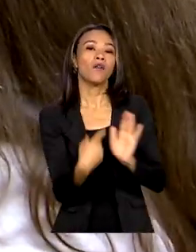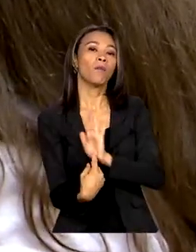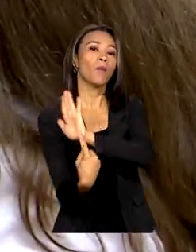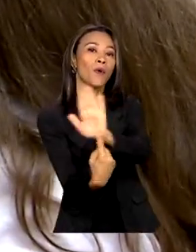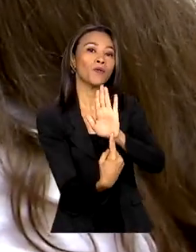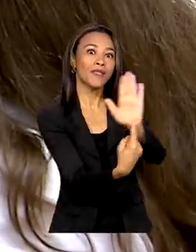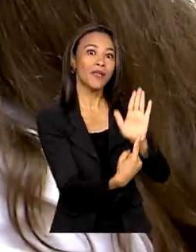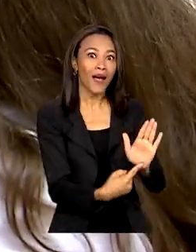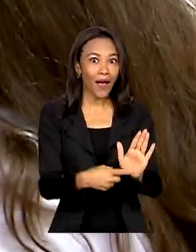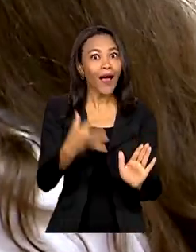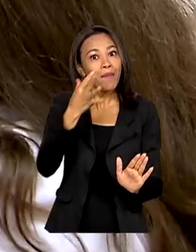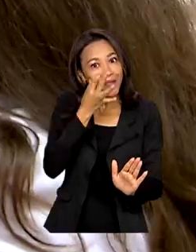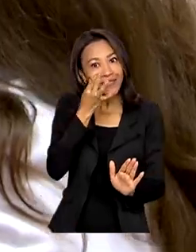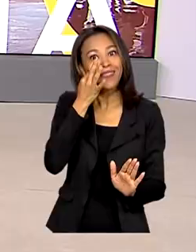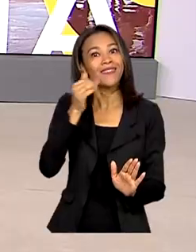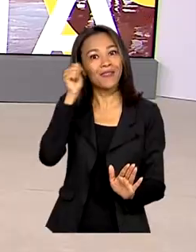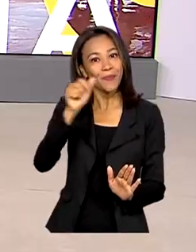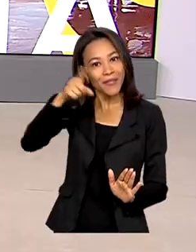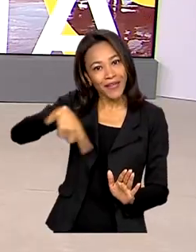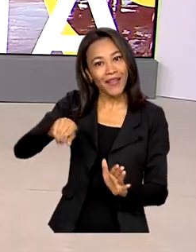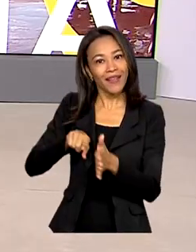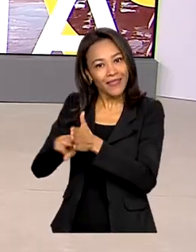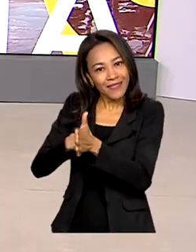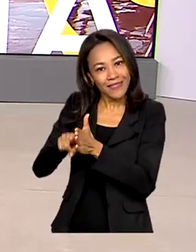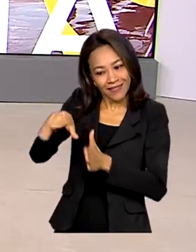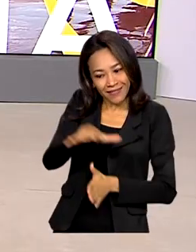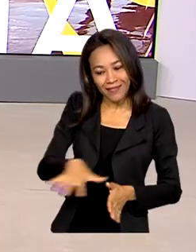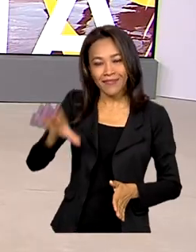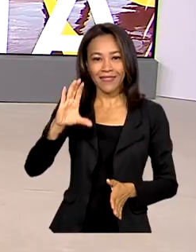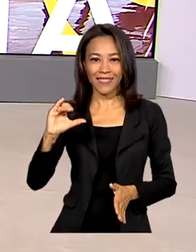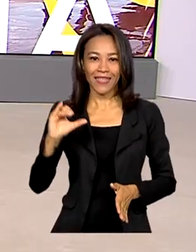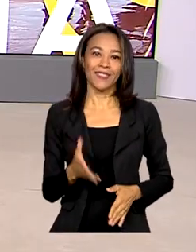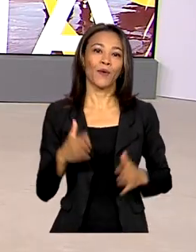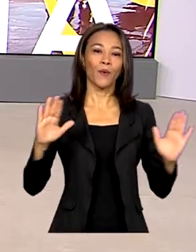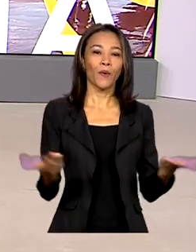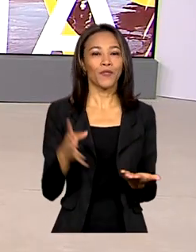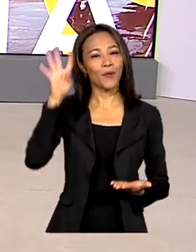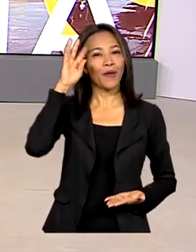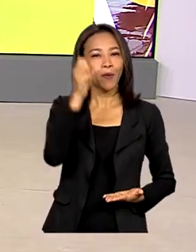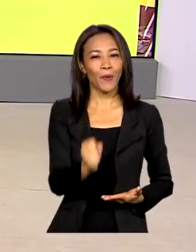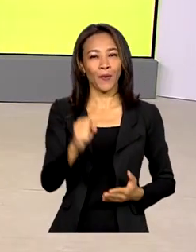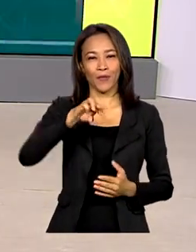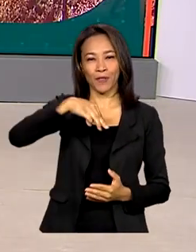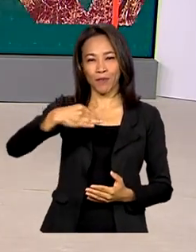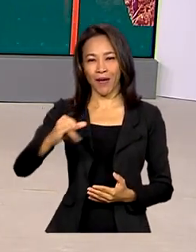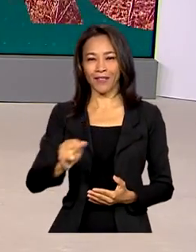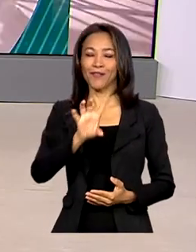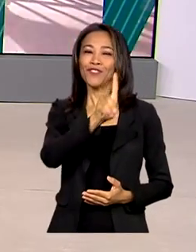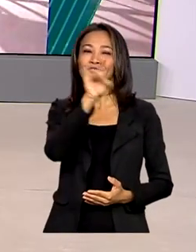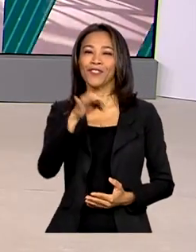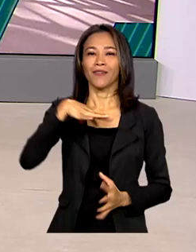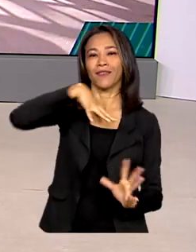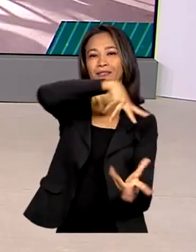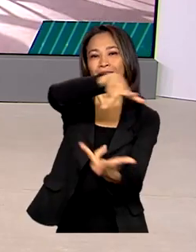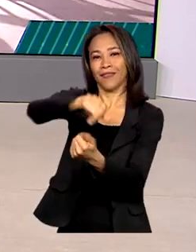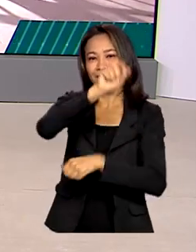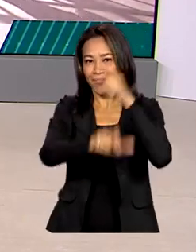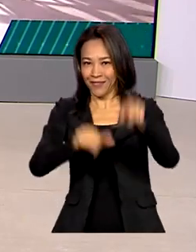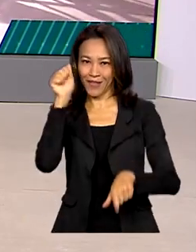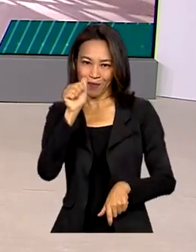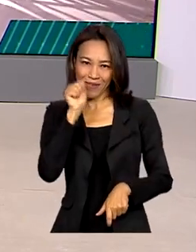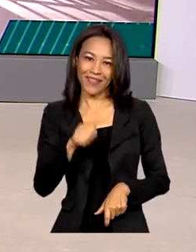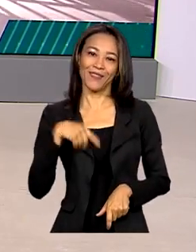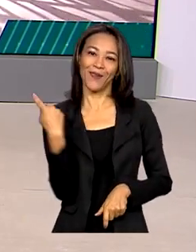presença feminina na ciência. Quarta-feira, 8 de março, Dia Internacional das Mulheres.